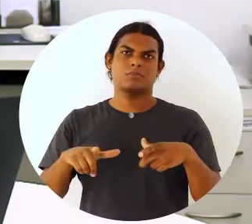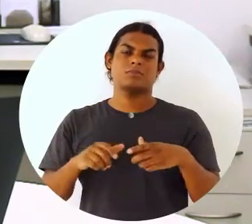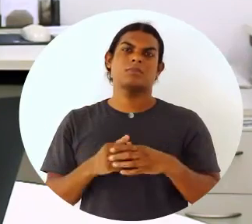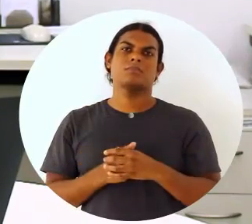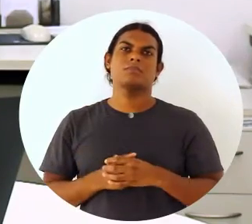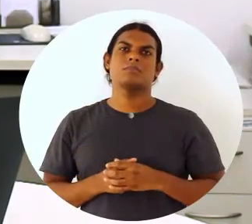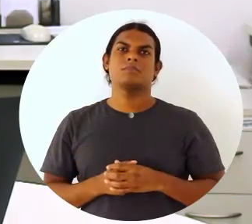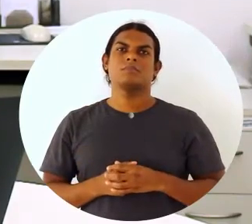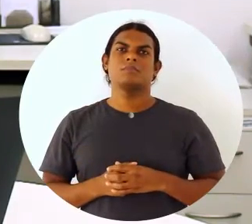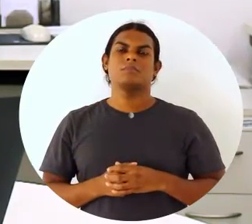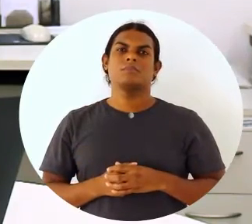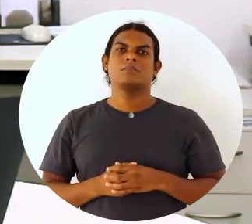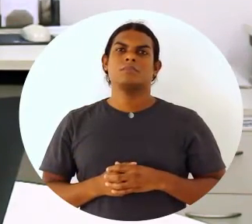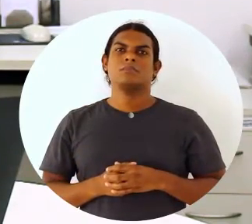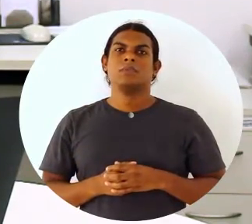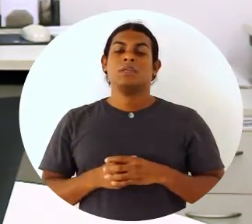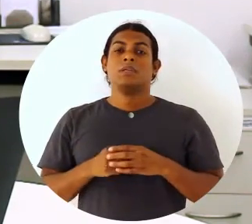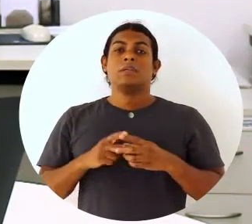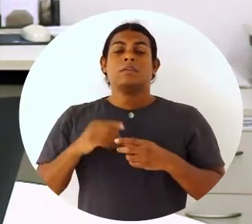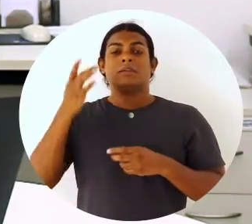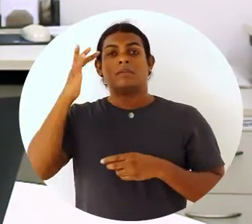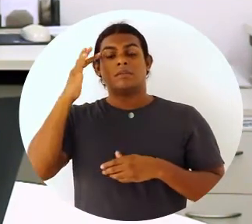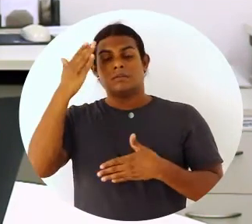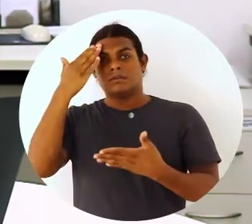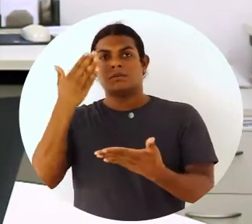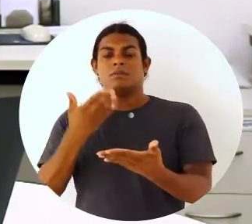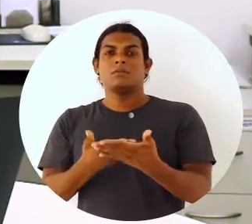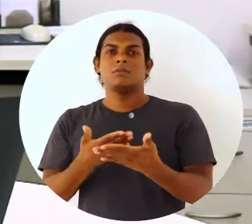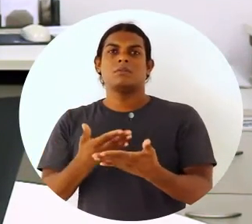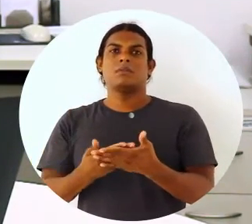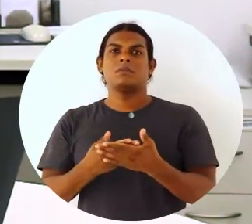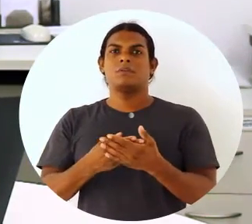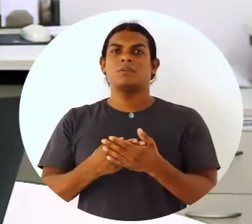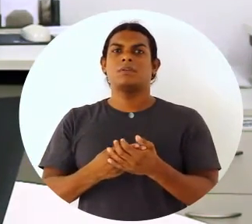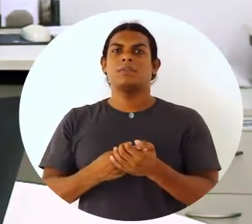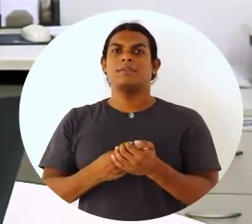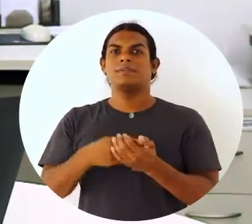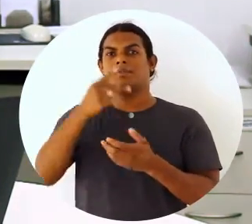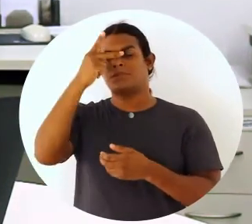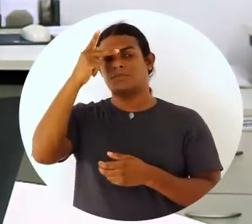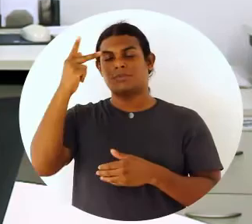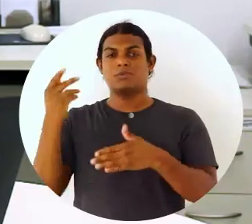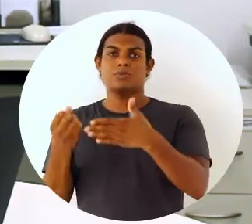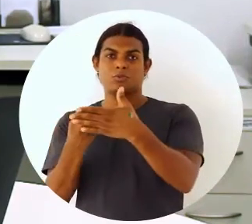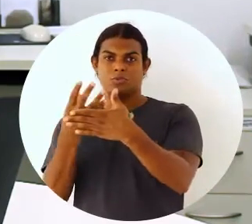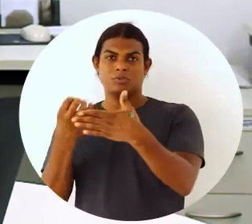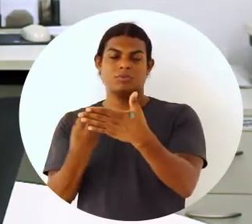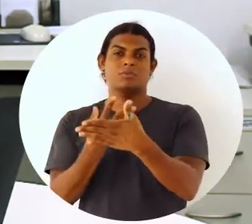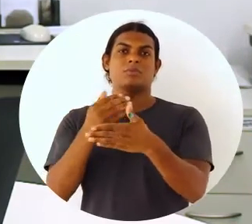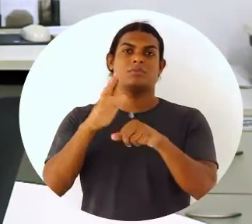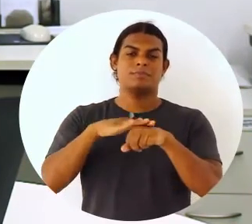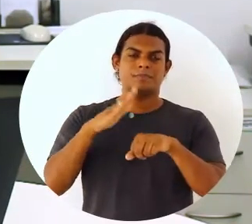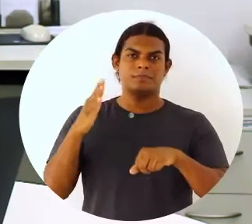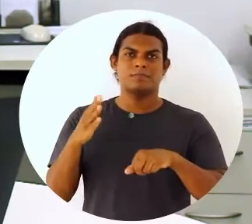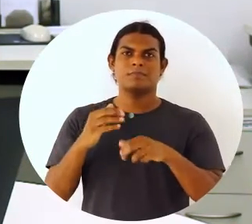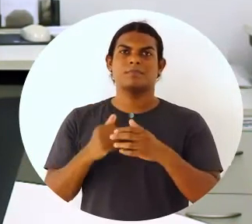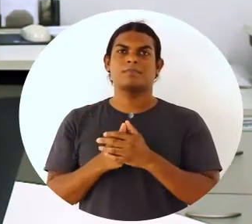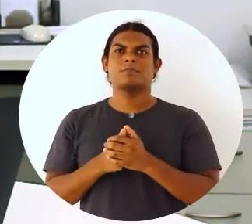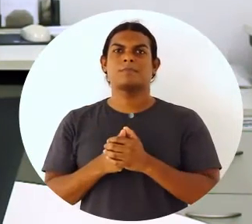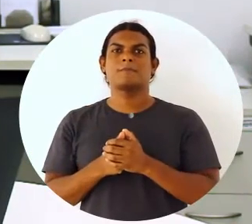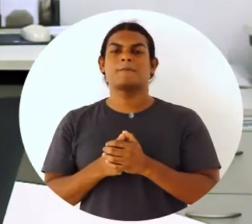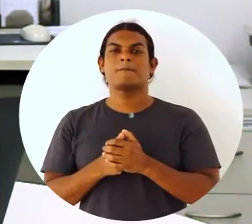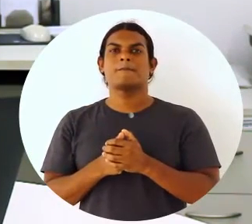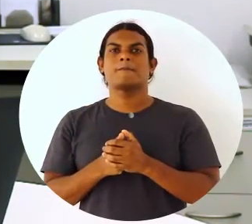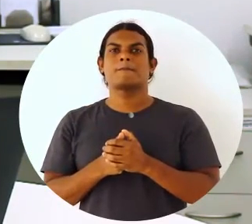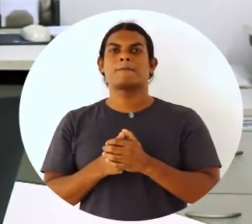e tinha essa ideia de que os indivíduos a partir desse elemento pudessem produzir cada vez mais. Na teoria recursos